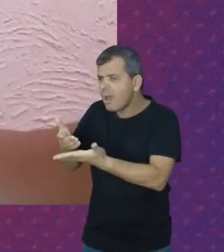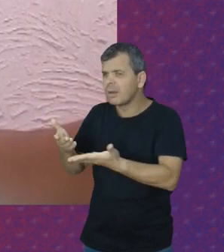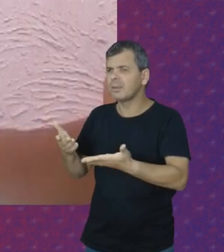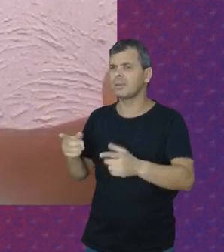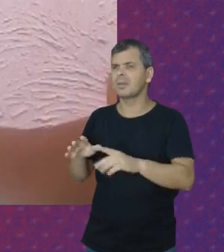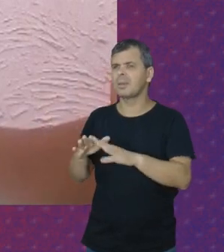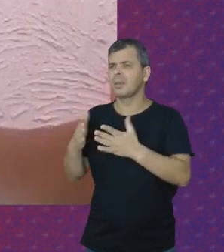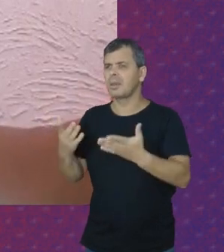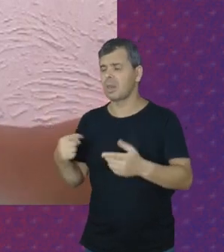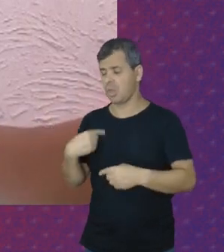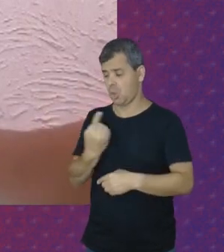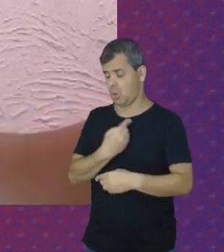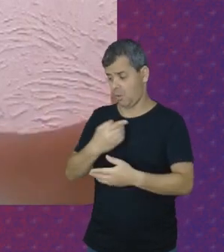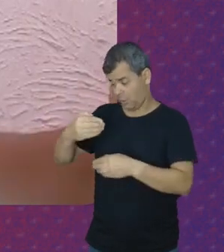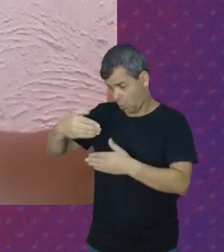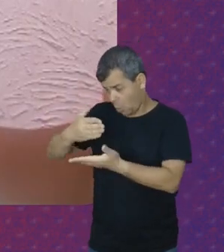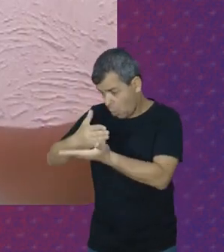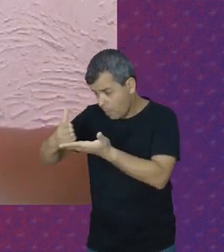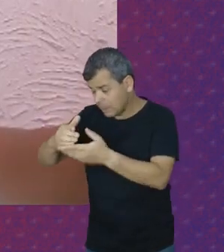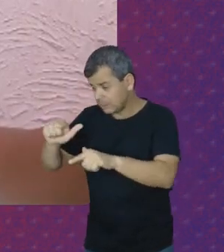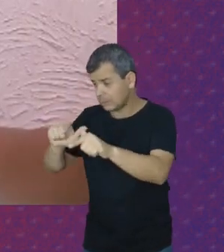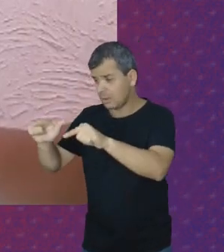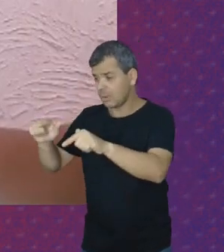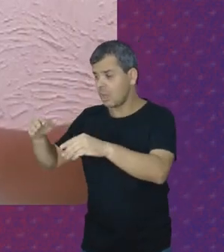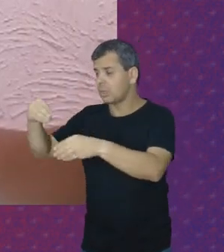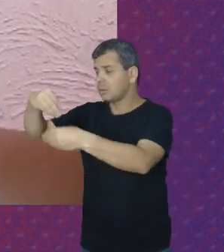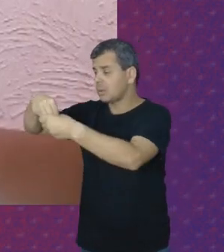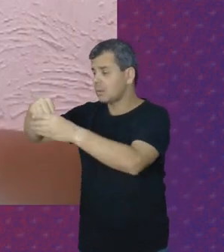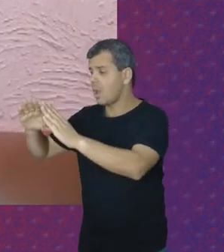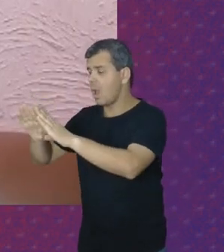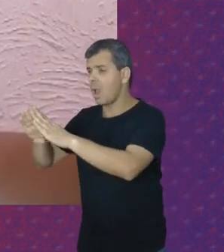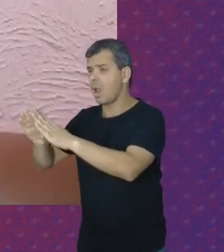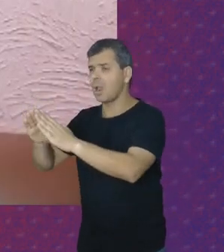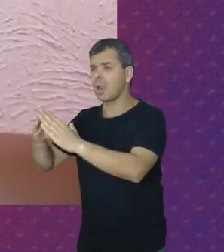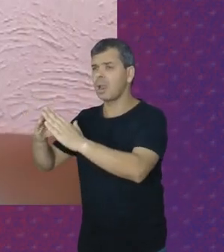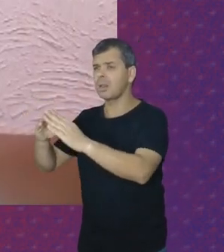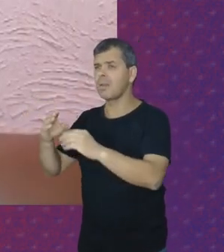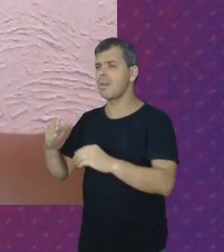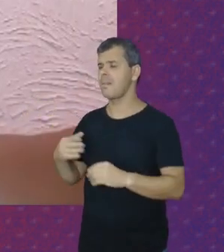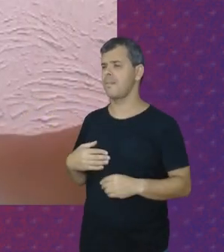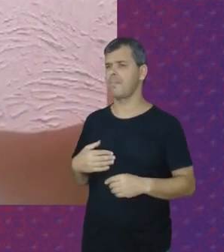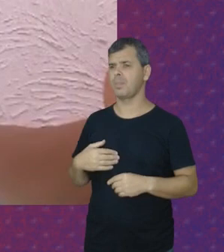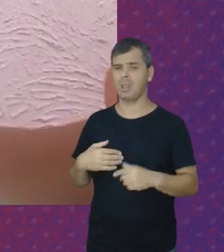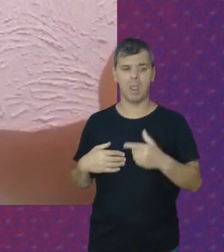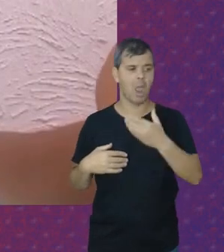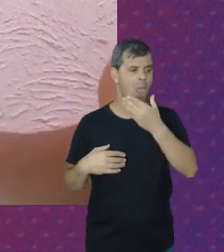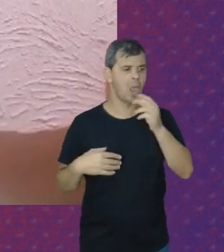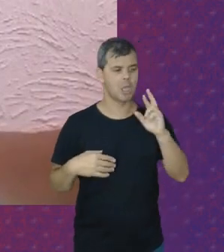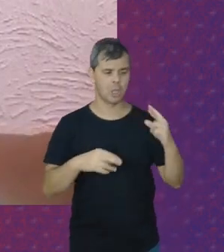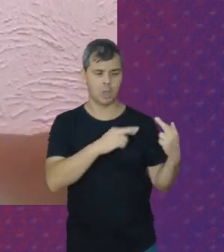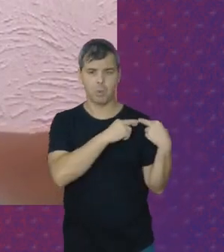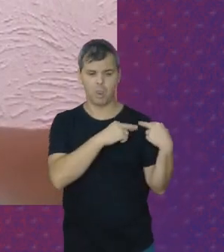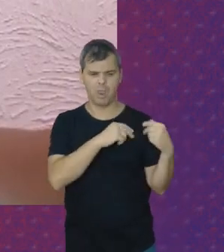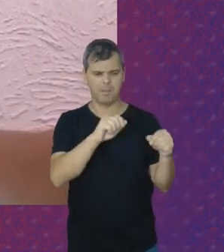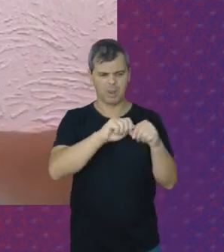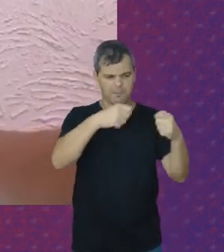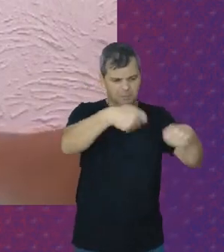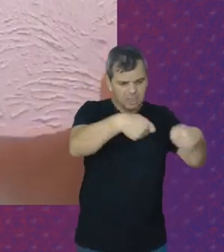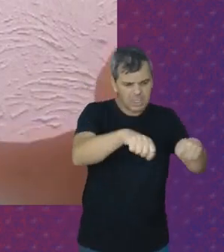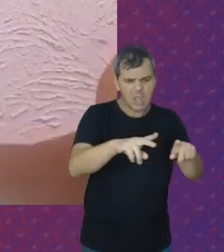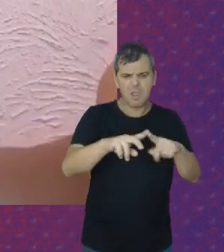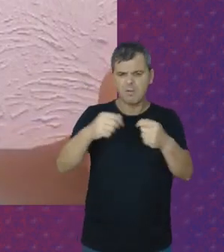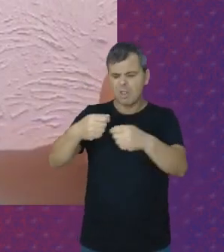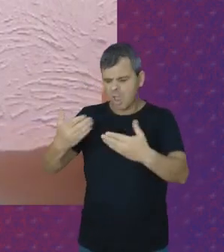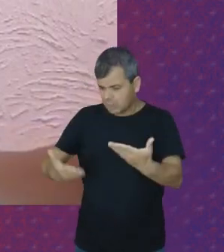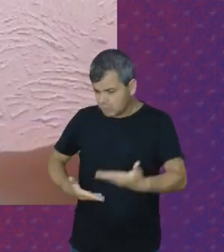quando a gente Vai trabalhar Chega dentro De uma casa O patrão Chega e fala Você tem que fazer isso Você tem que fazer aquilo Você tem que me